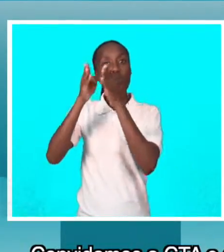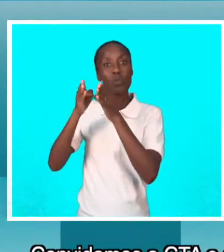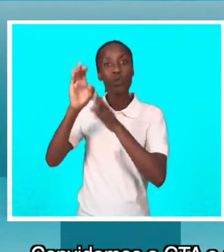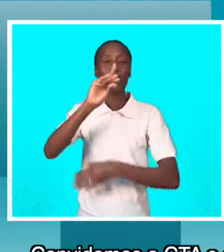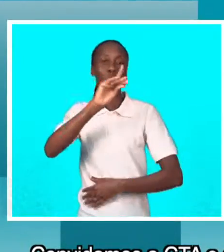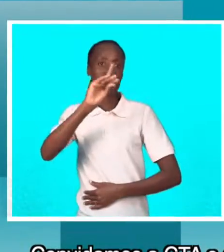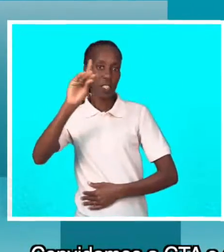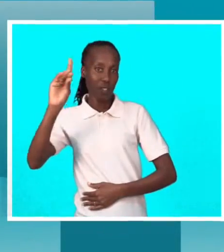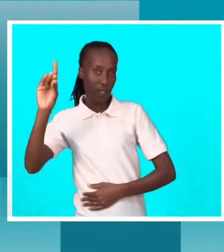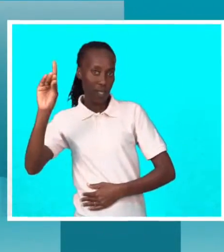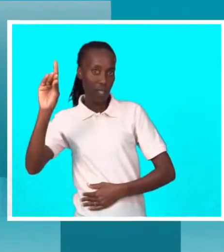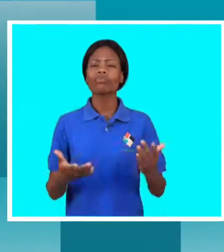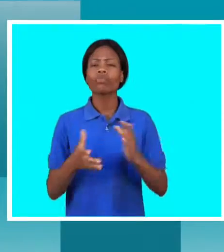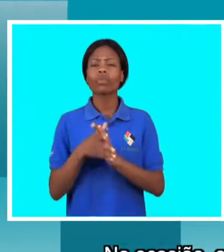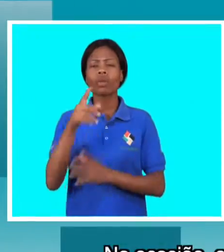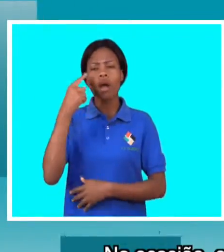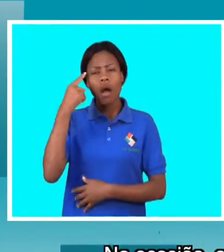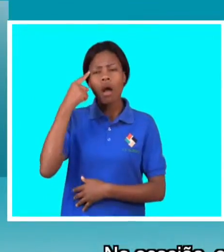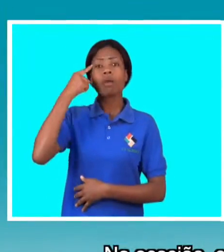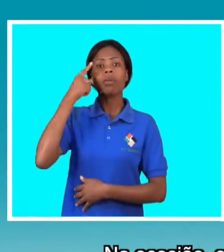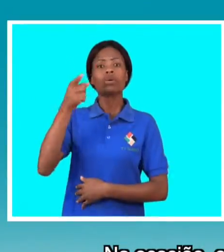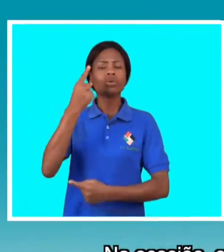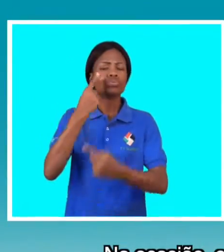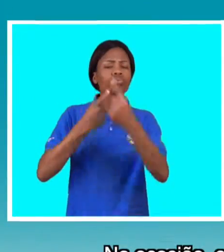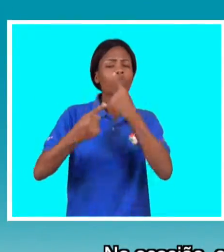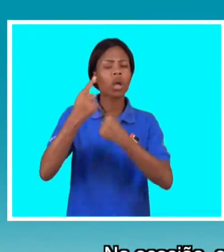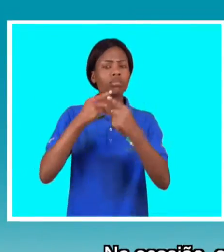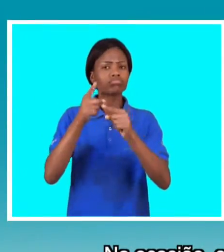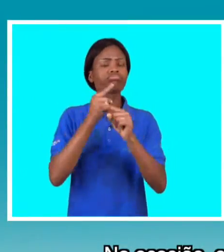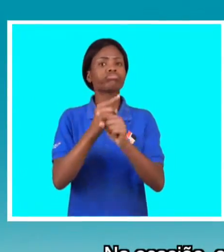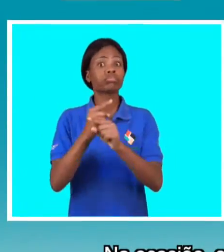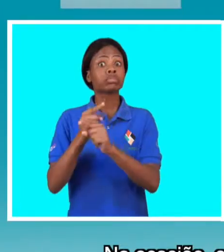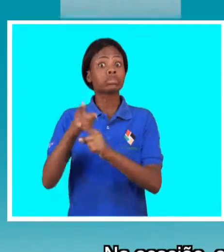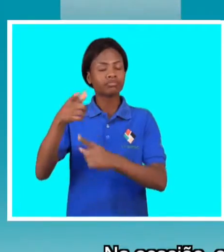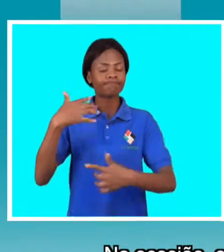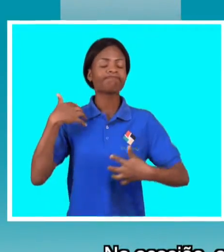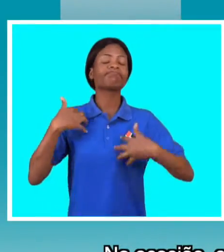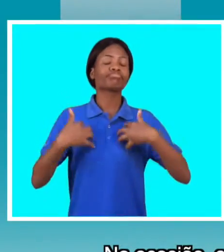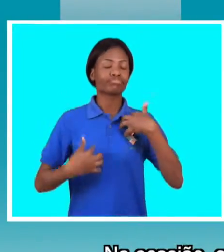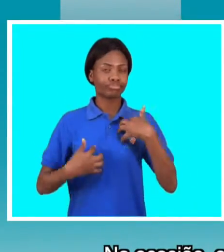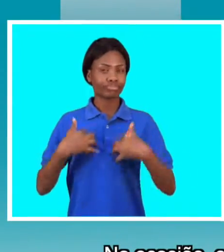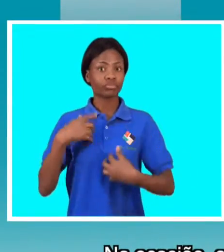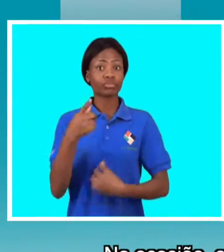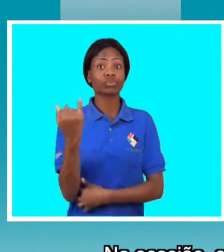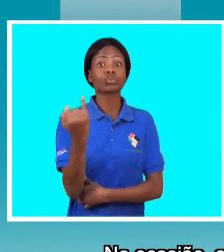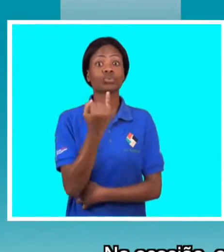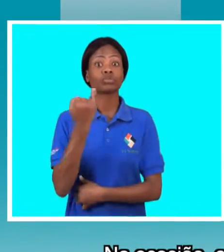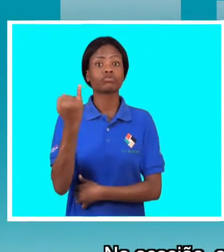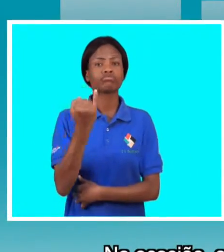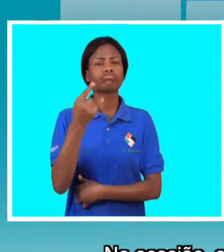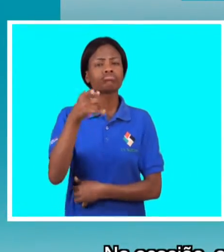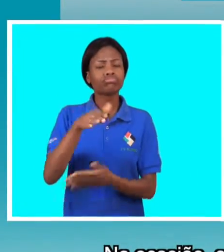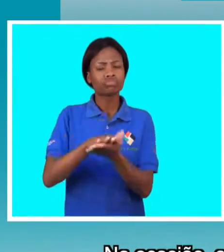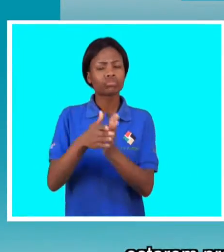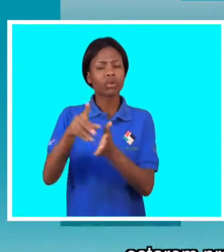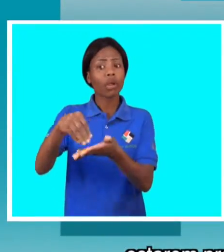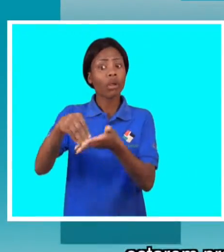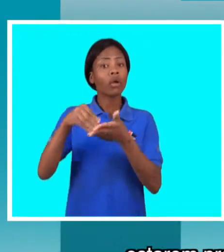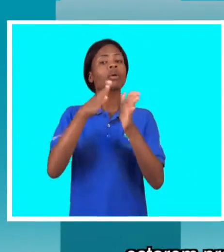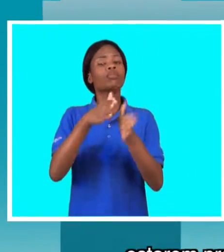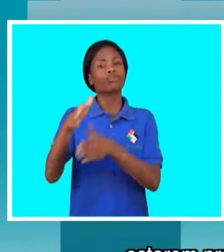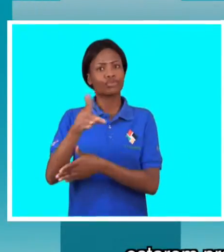questão da pessoa com deficiência. Na ocasião, os participantes lembraram a necessidade de as instituições públicas